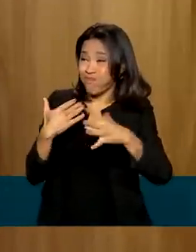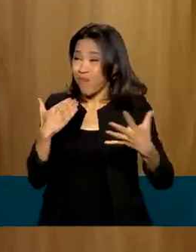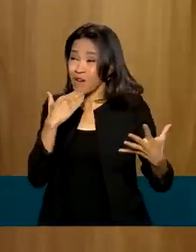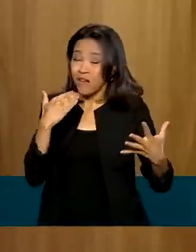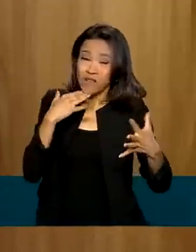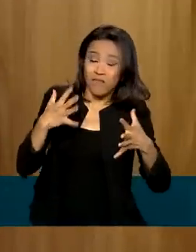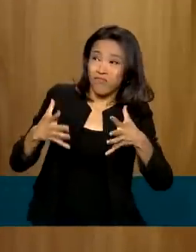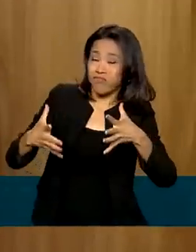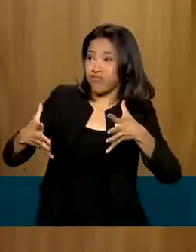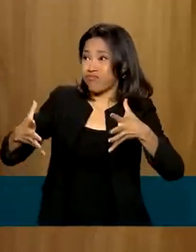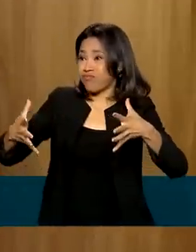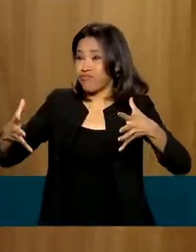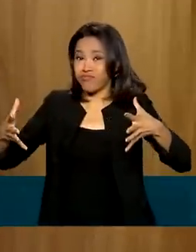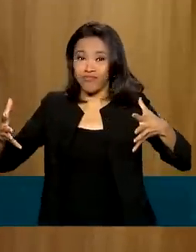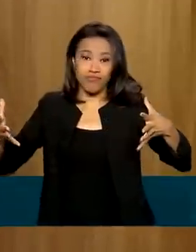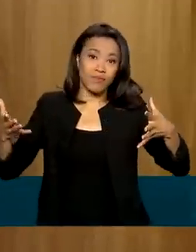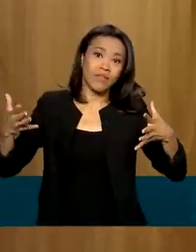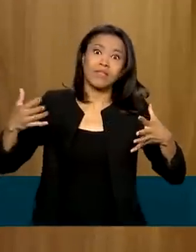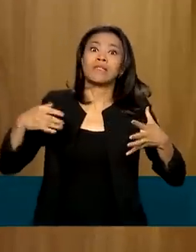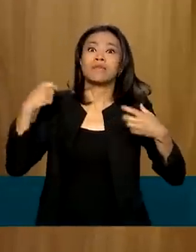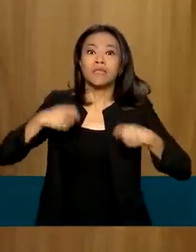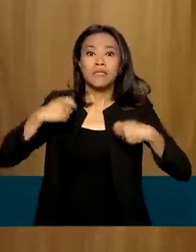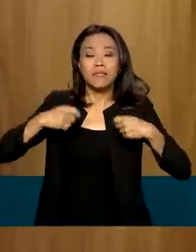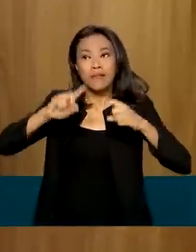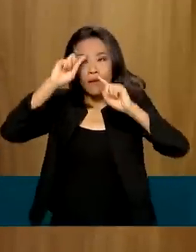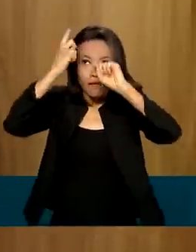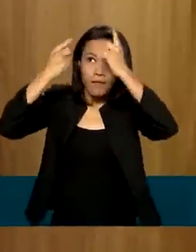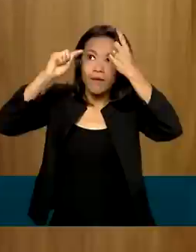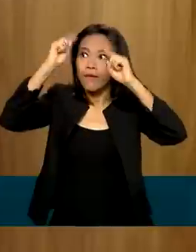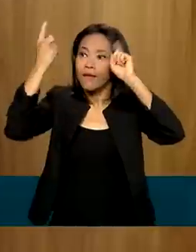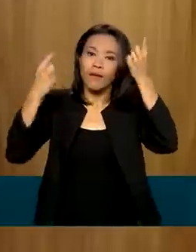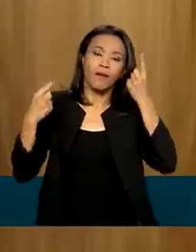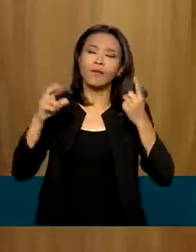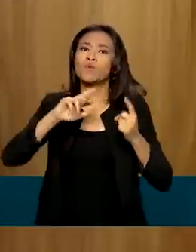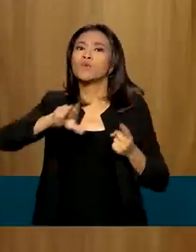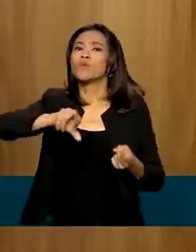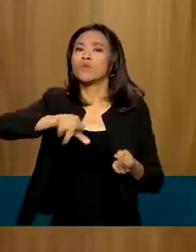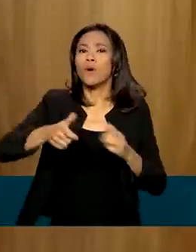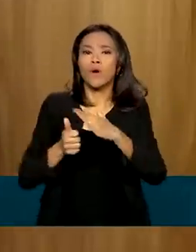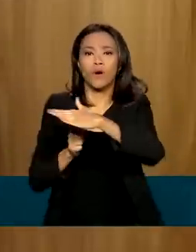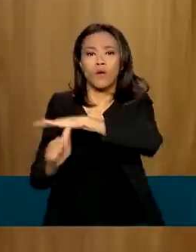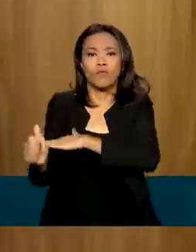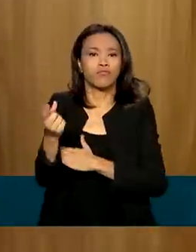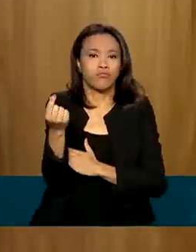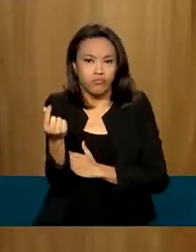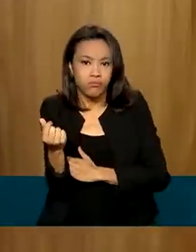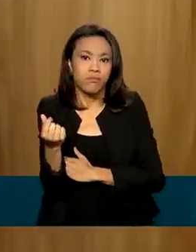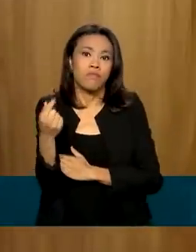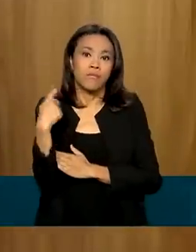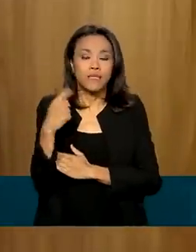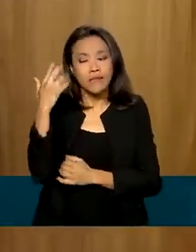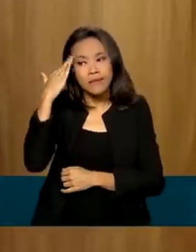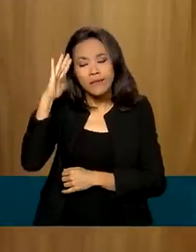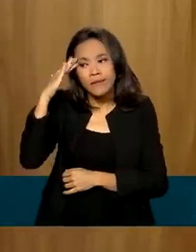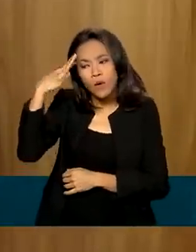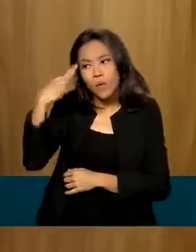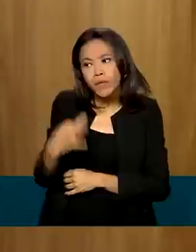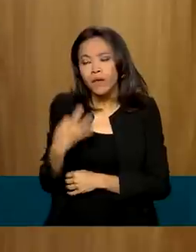que vão precisar de soluções criativas, não só de recursos. Então, gente está tentando entender como